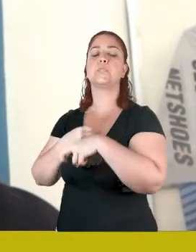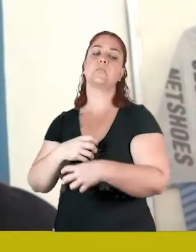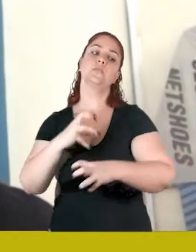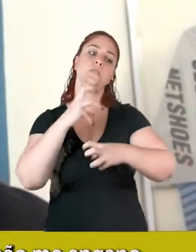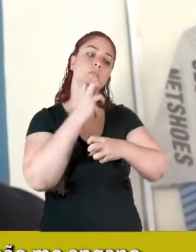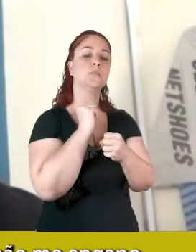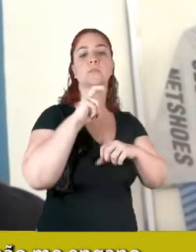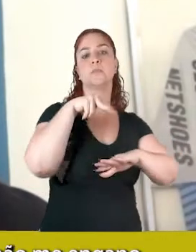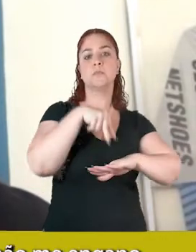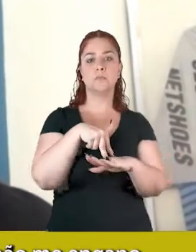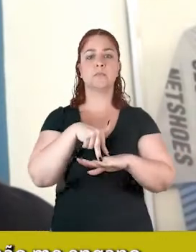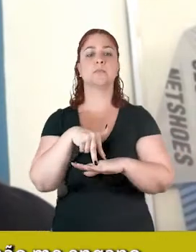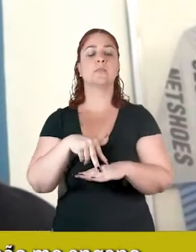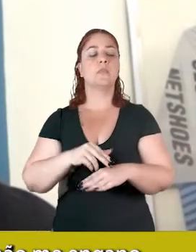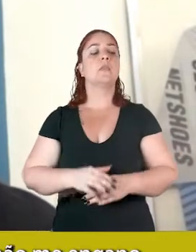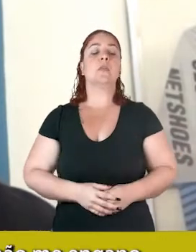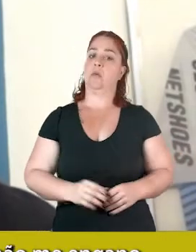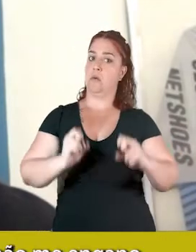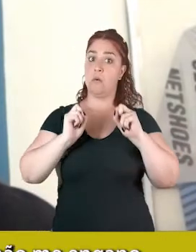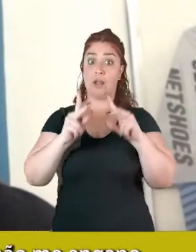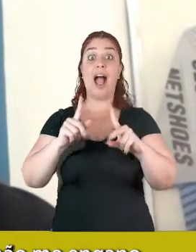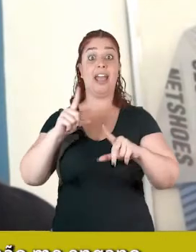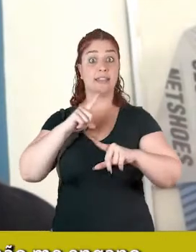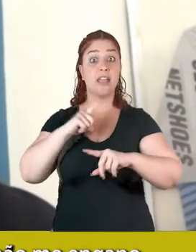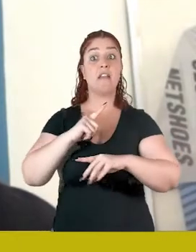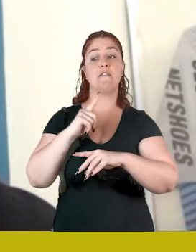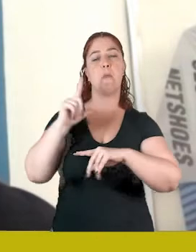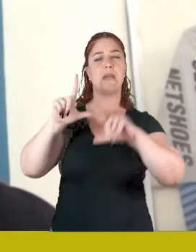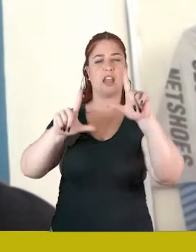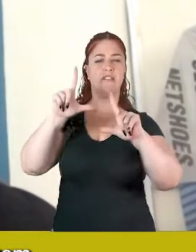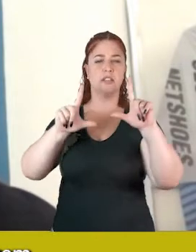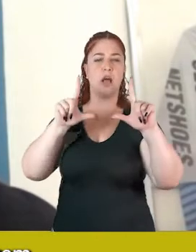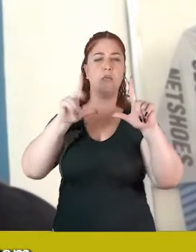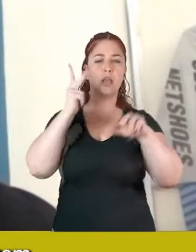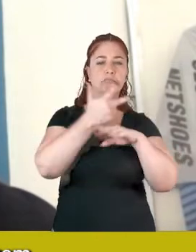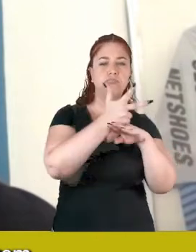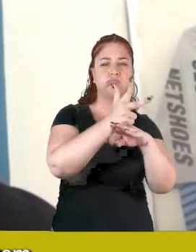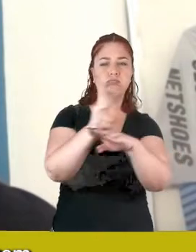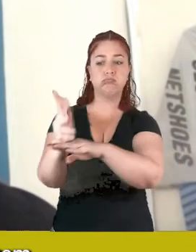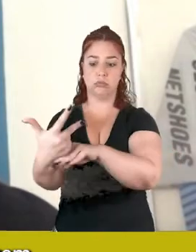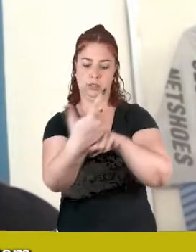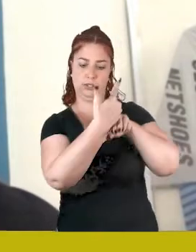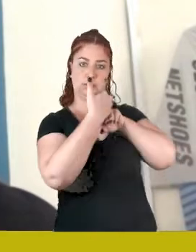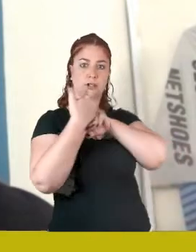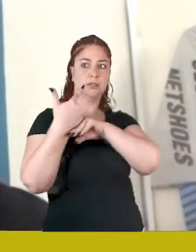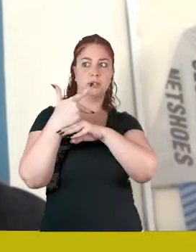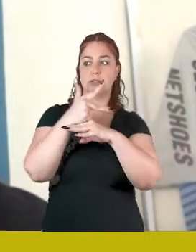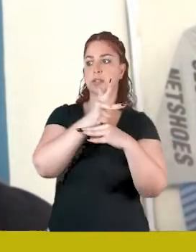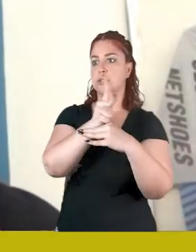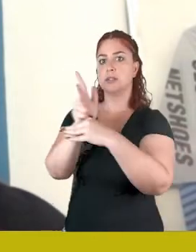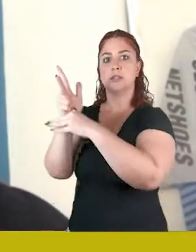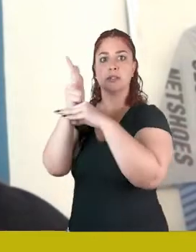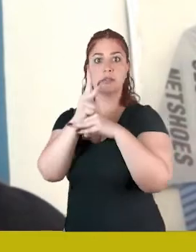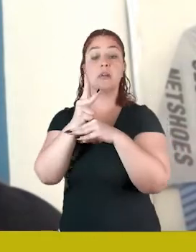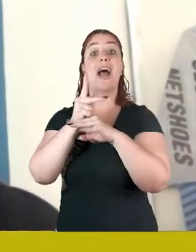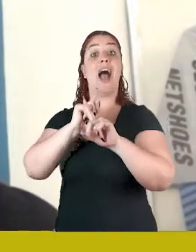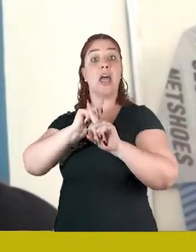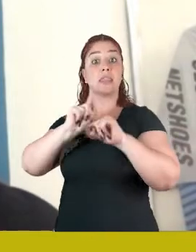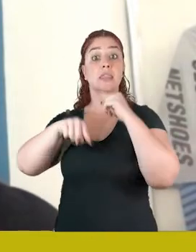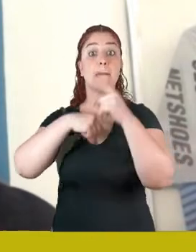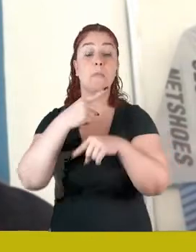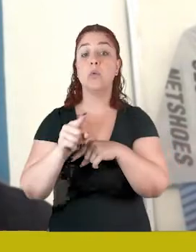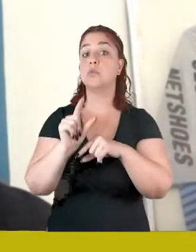enganos, e aí um canal de fora, acho que se eu não me engano, pegou essa imagem, ninguém se